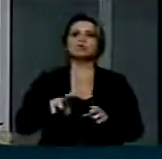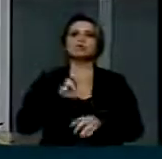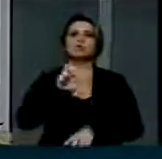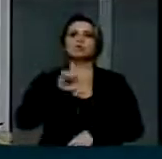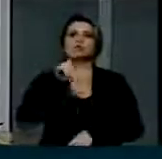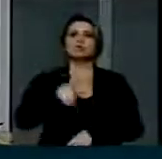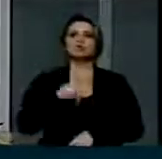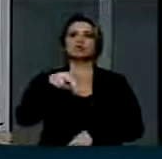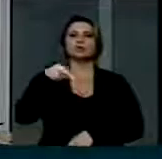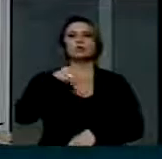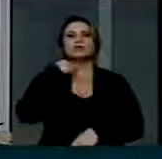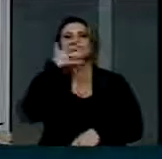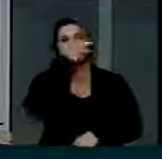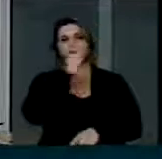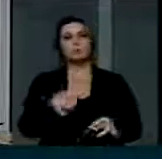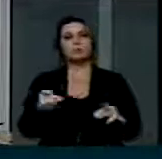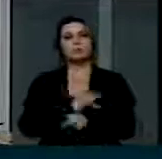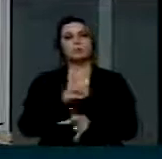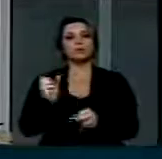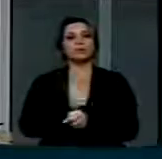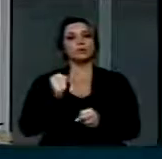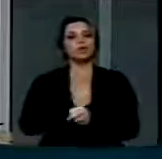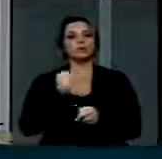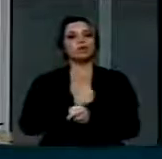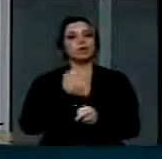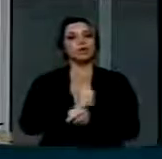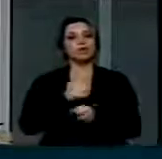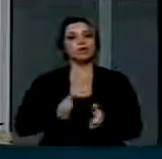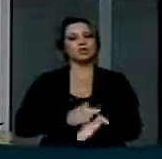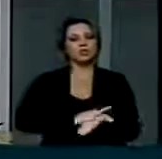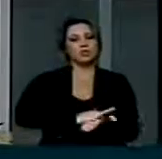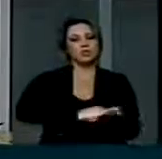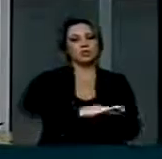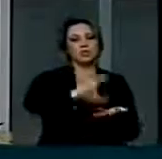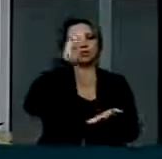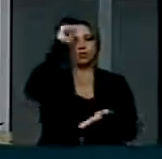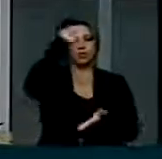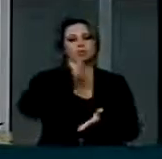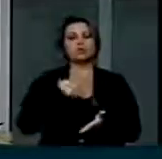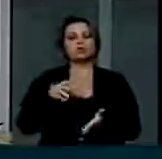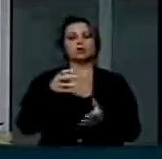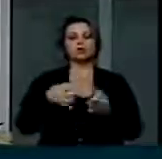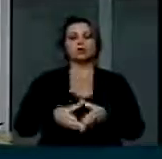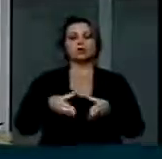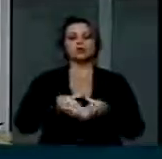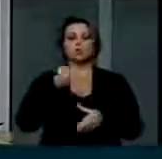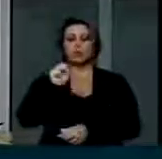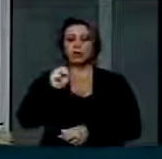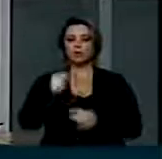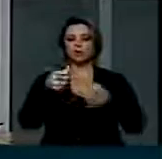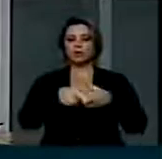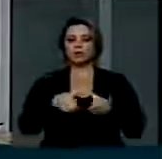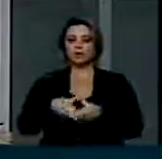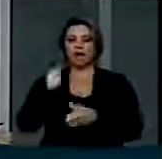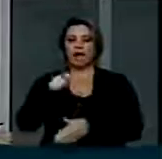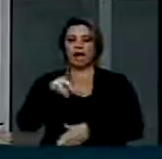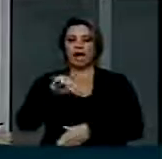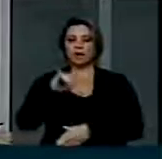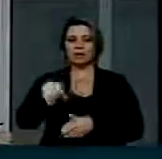de conclusão. Com a construção da rodovia, oito comunidades indígenas próximas à BR